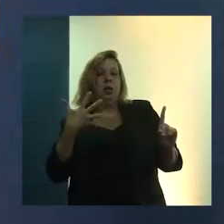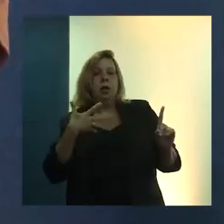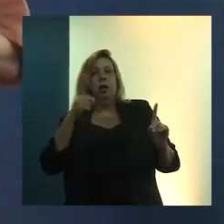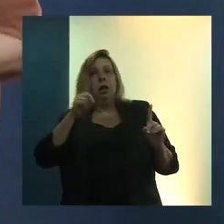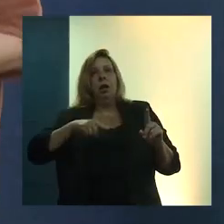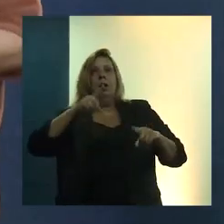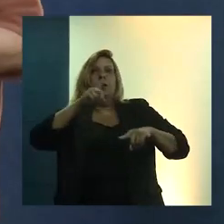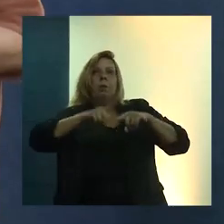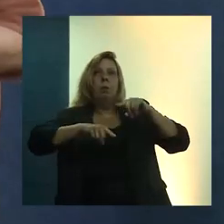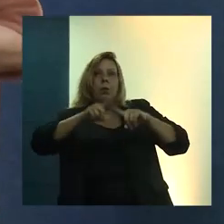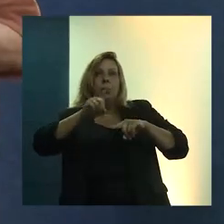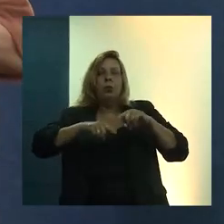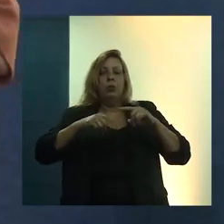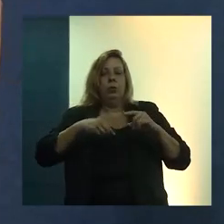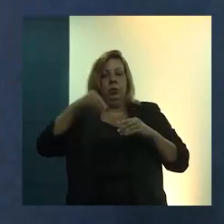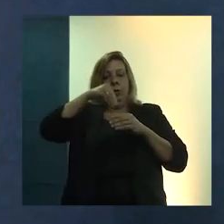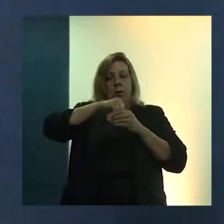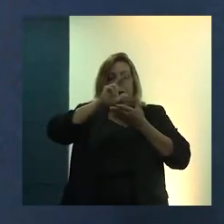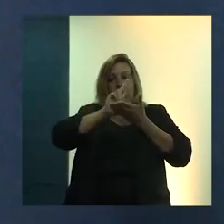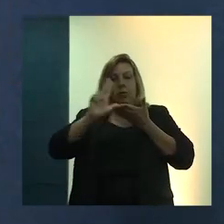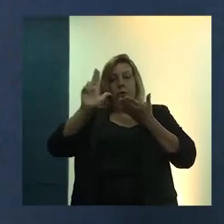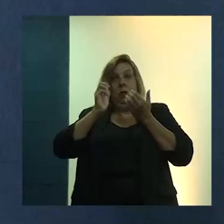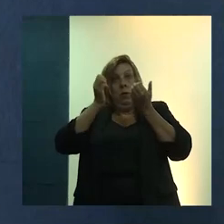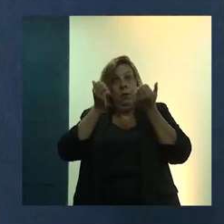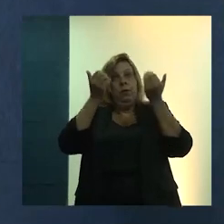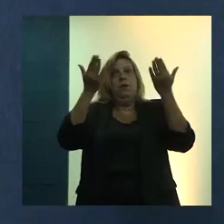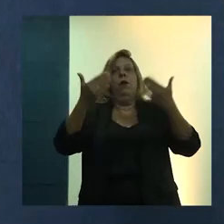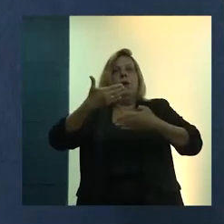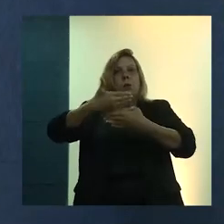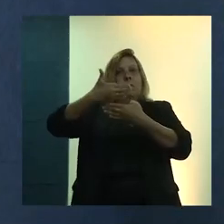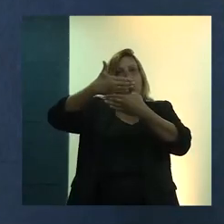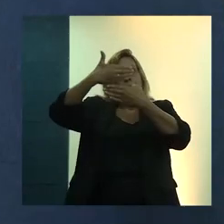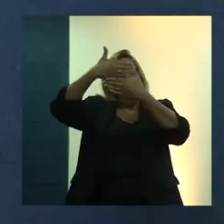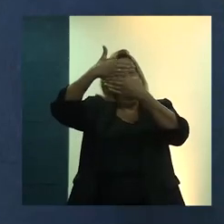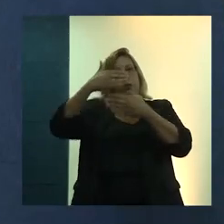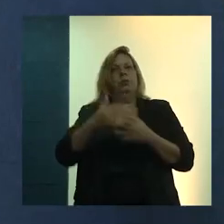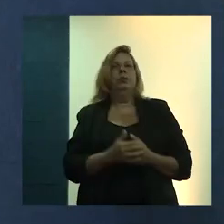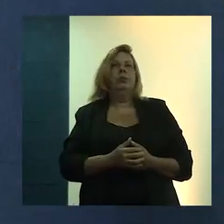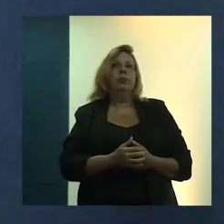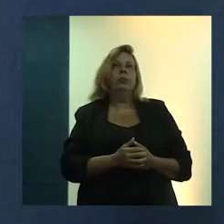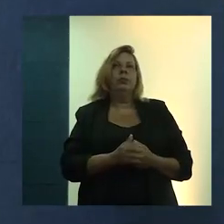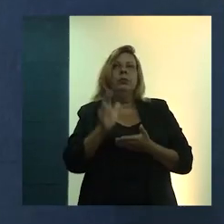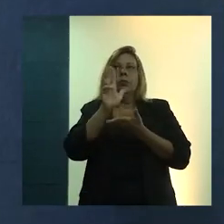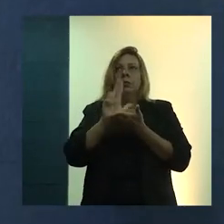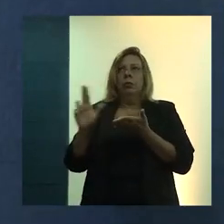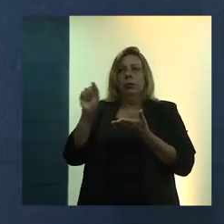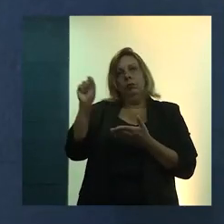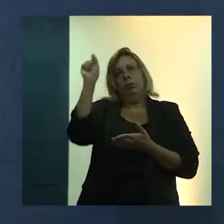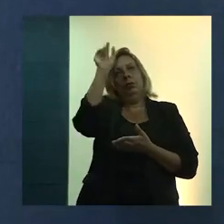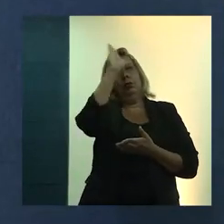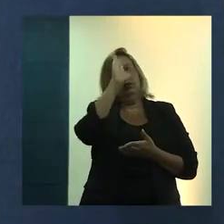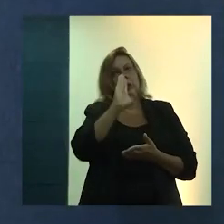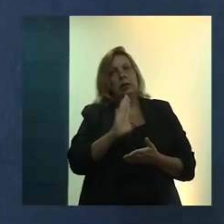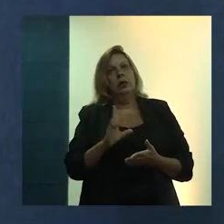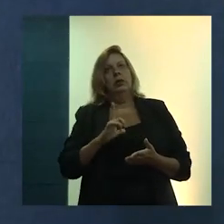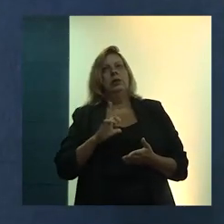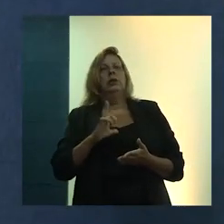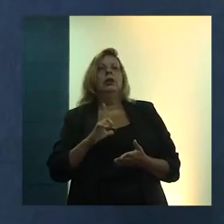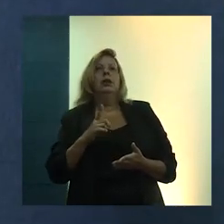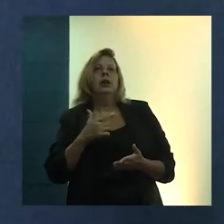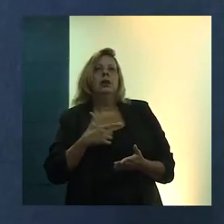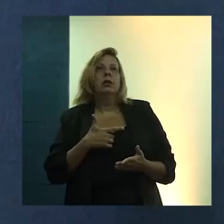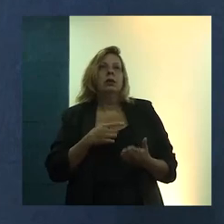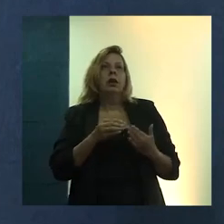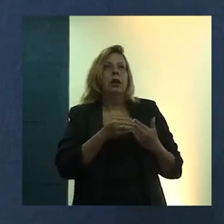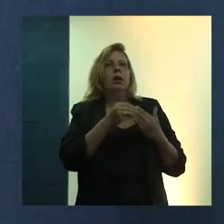universidade para fora dos muros. E, tradicionalmente, a extensão nas universidades do Brasil tem sido, basicamente,